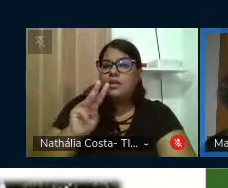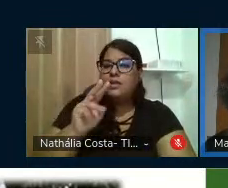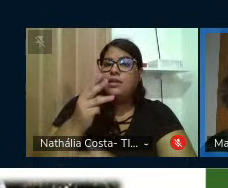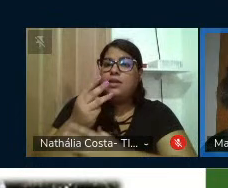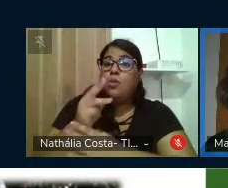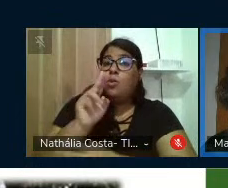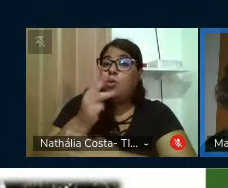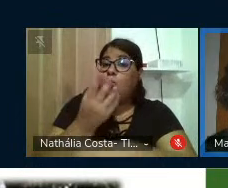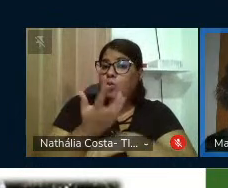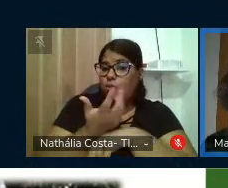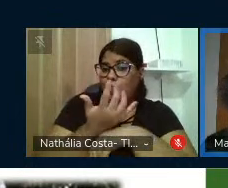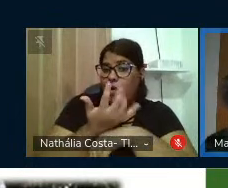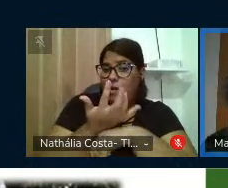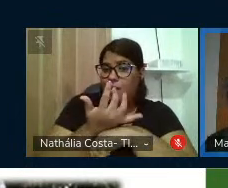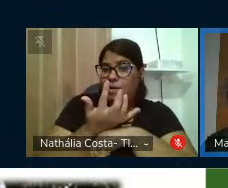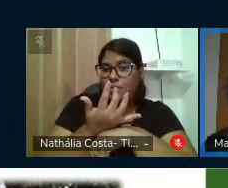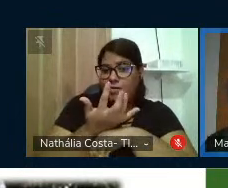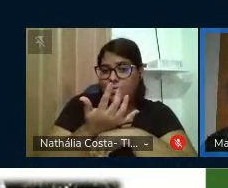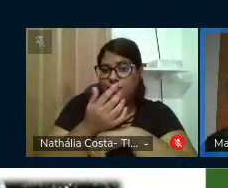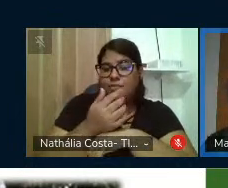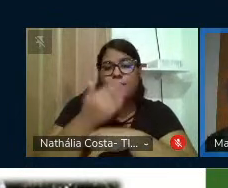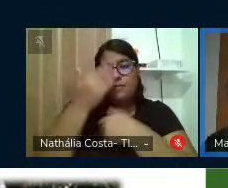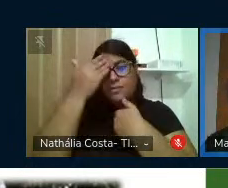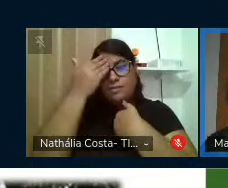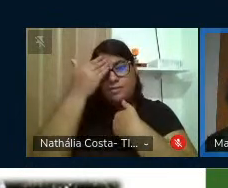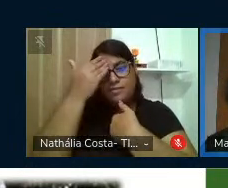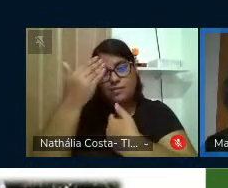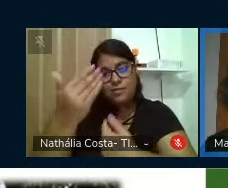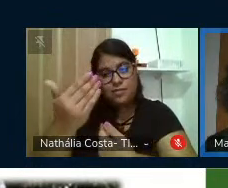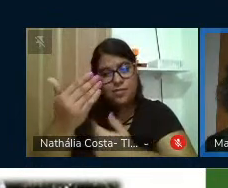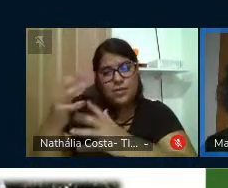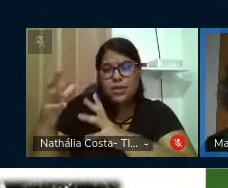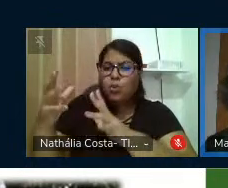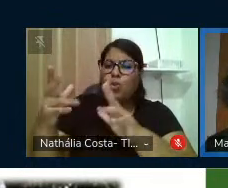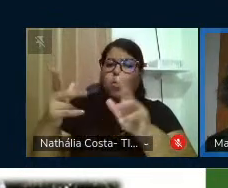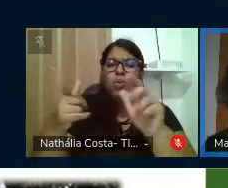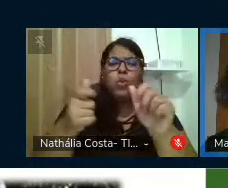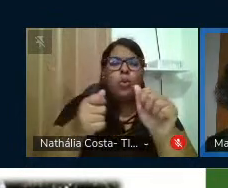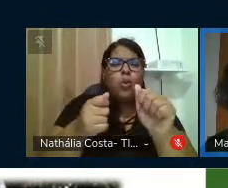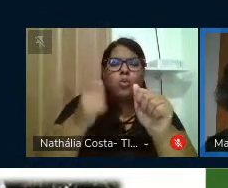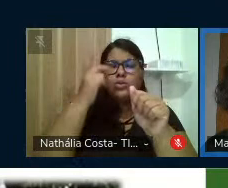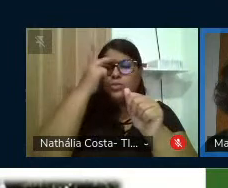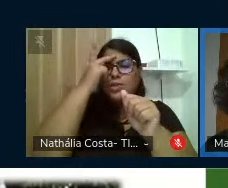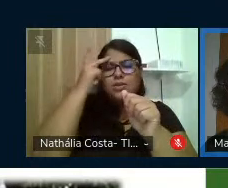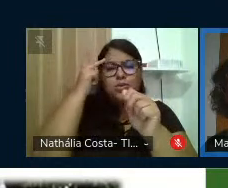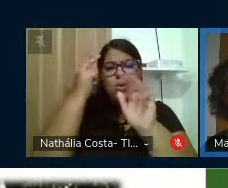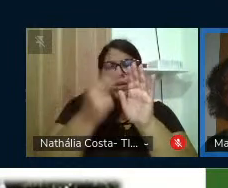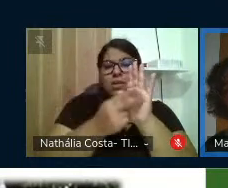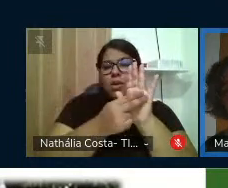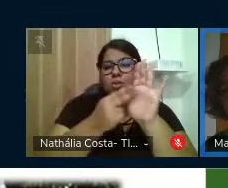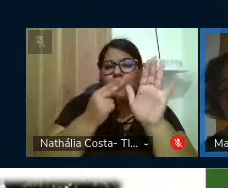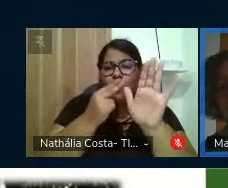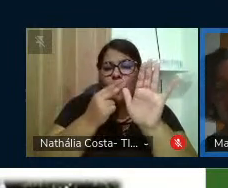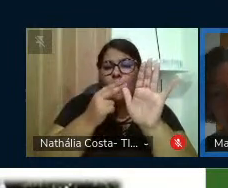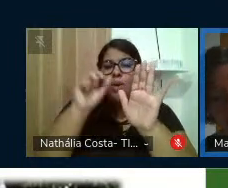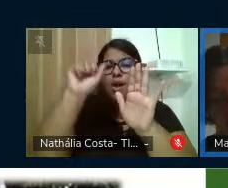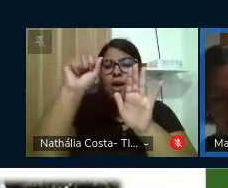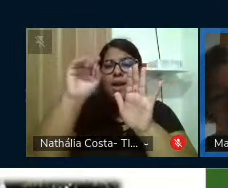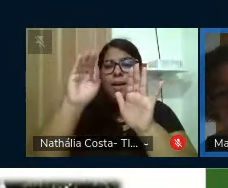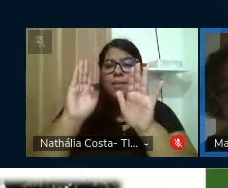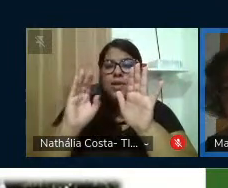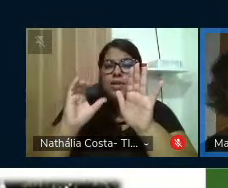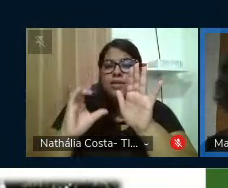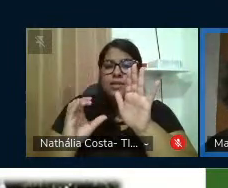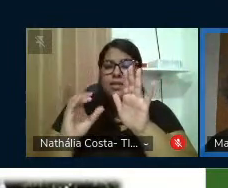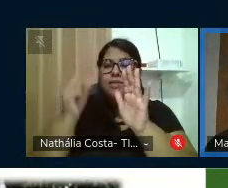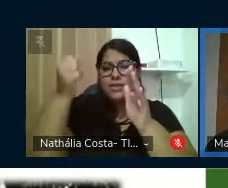UFRPE. Agradecimentos a todos os autores que, por ordem alfabética, passo